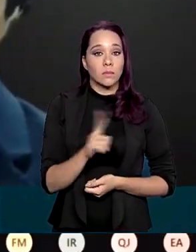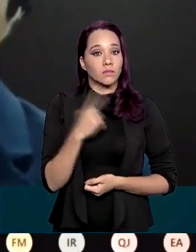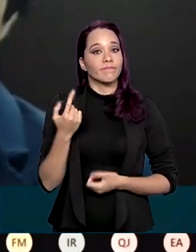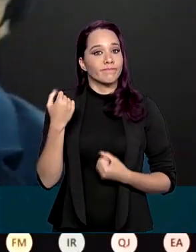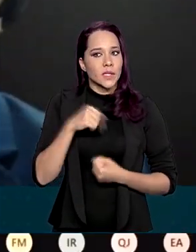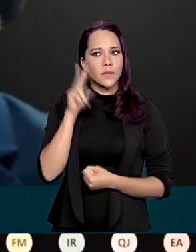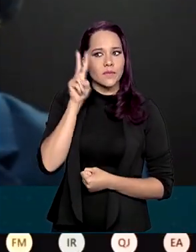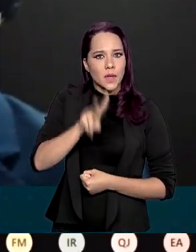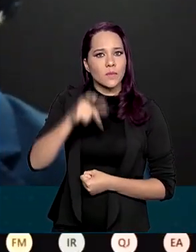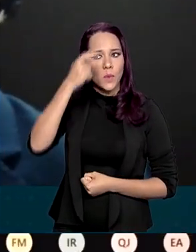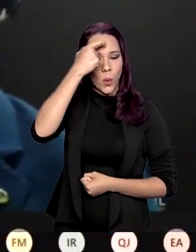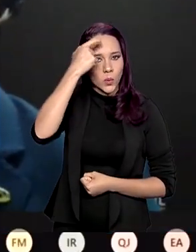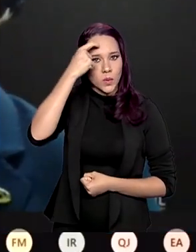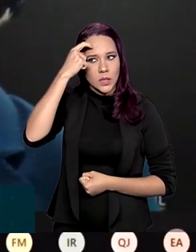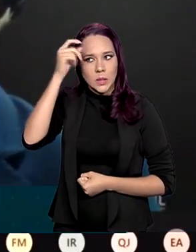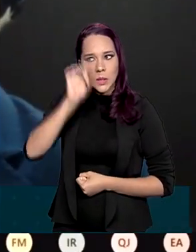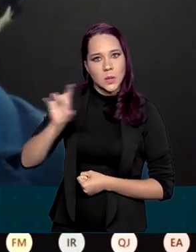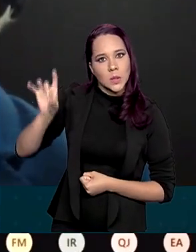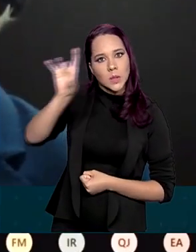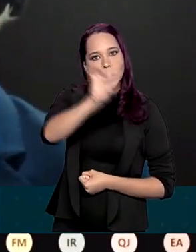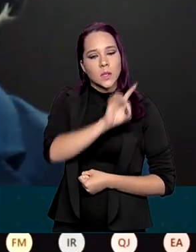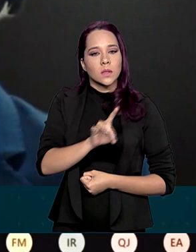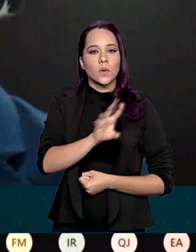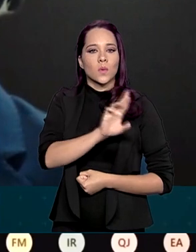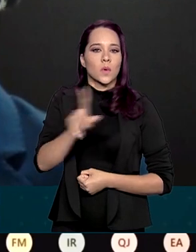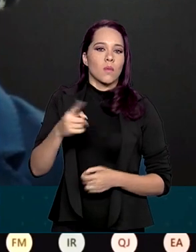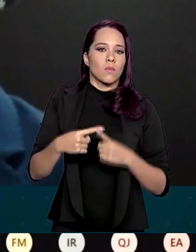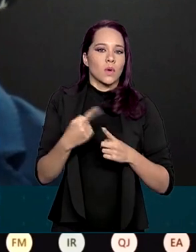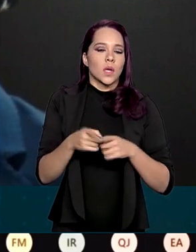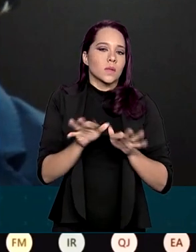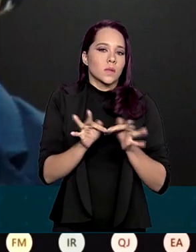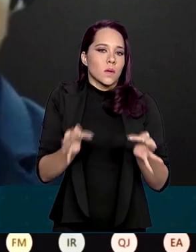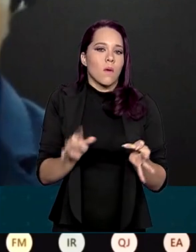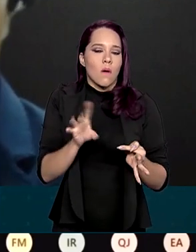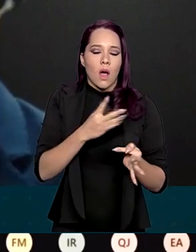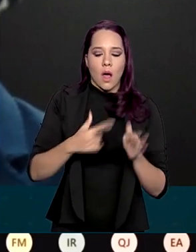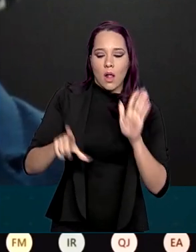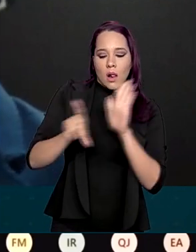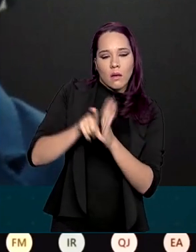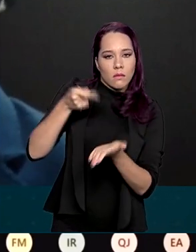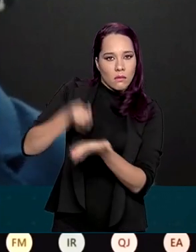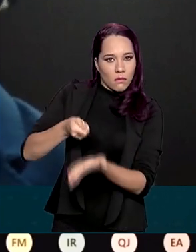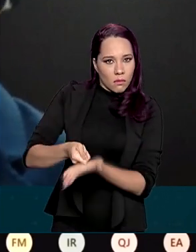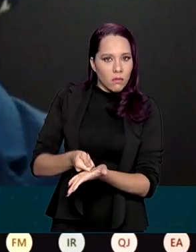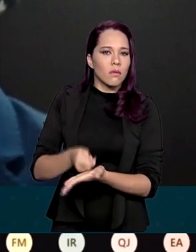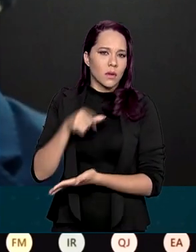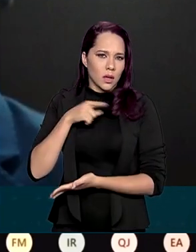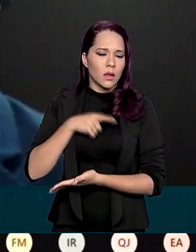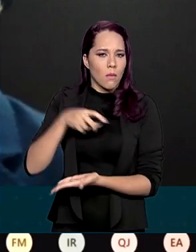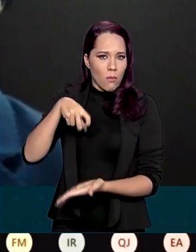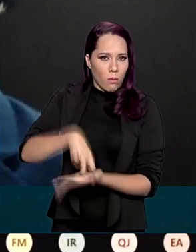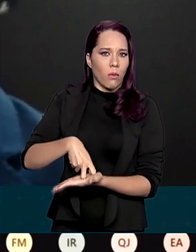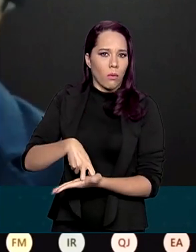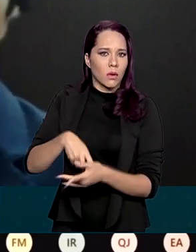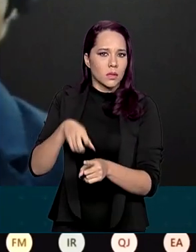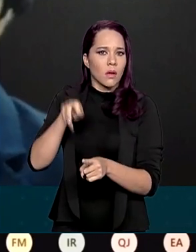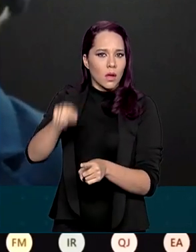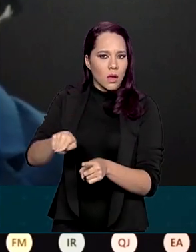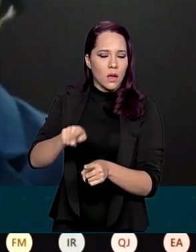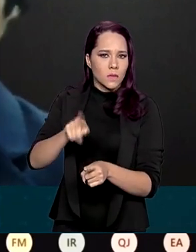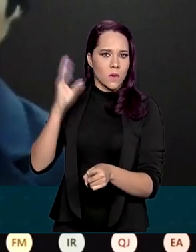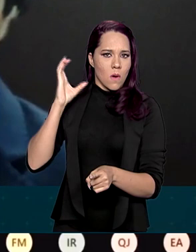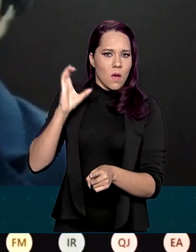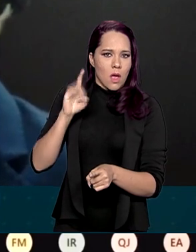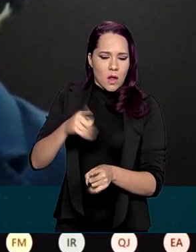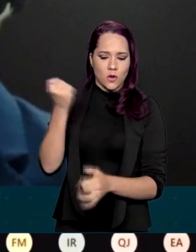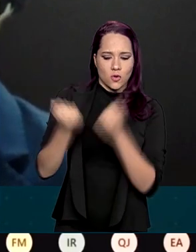a questão da conscientização. Ou seja, então não é porque simplesmente a lei é rigorosa, que existe uma punição, que esse condutor deve